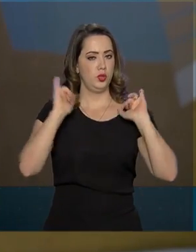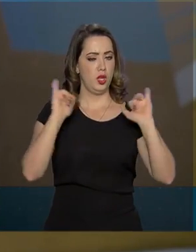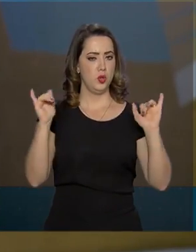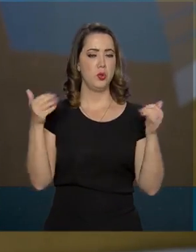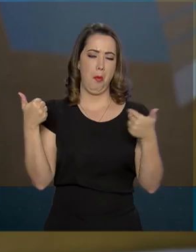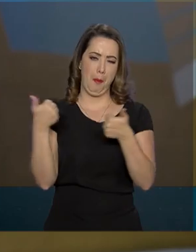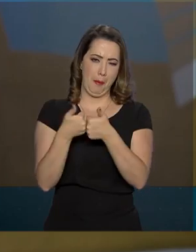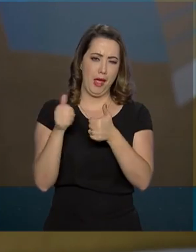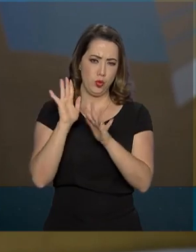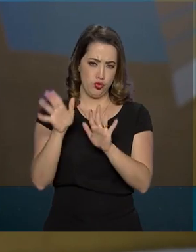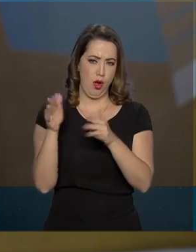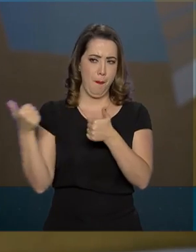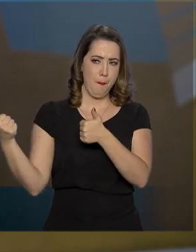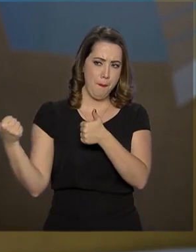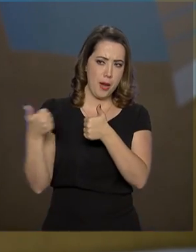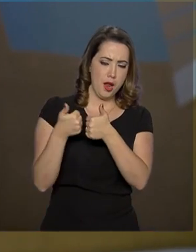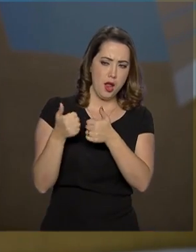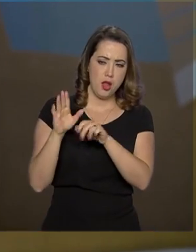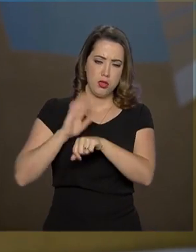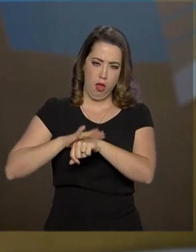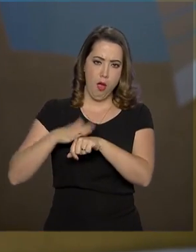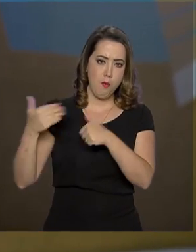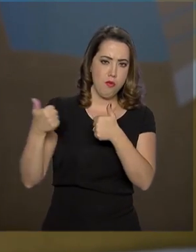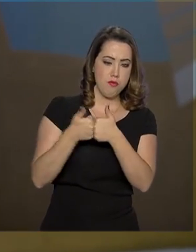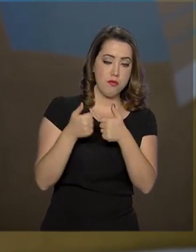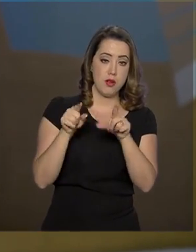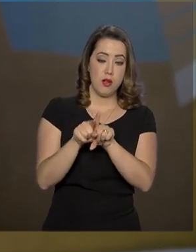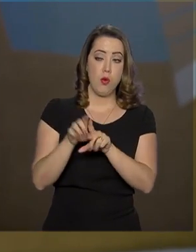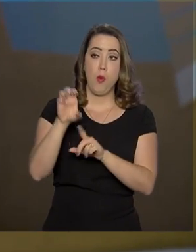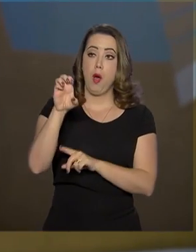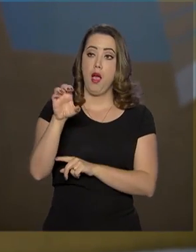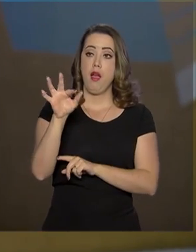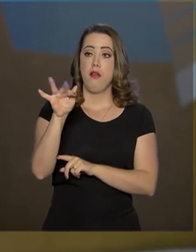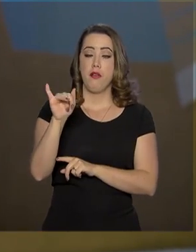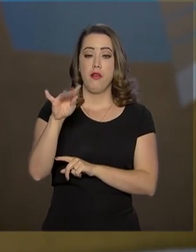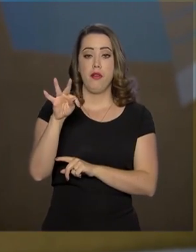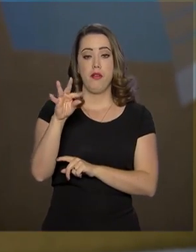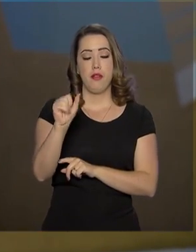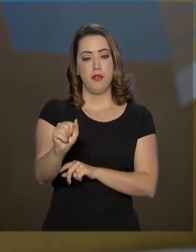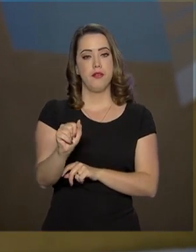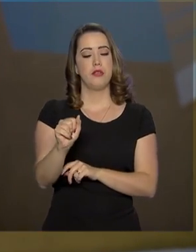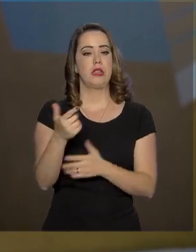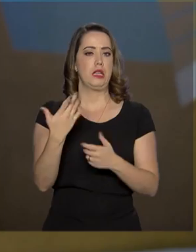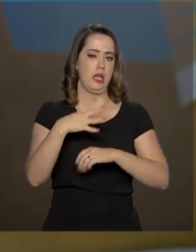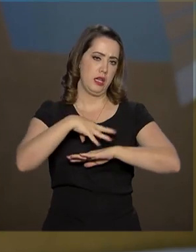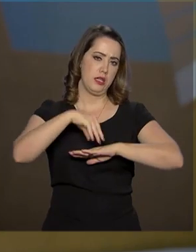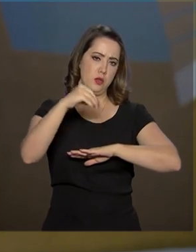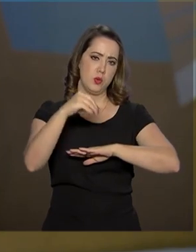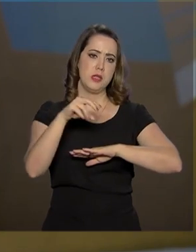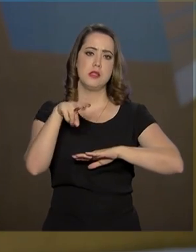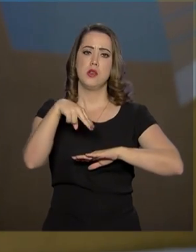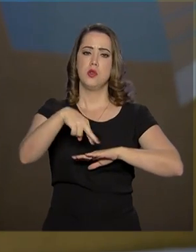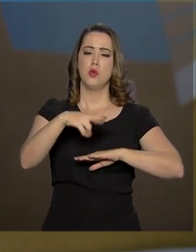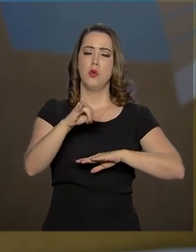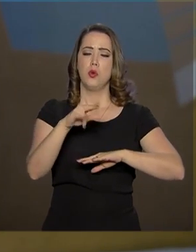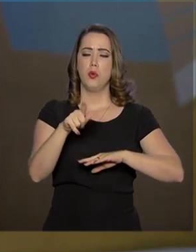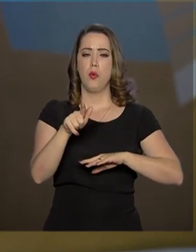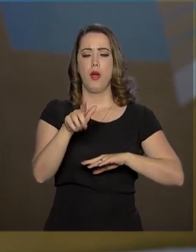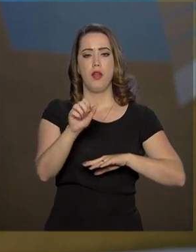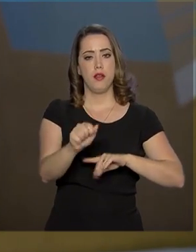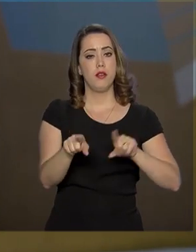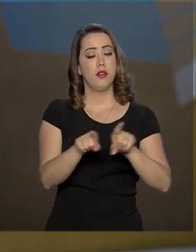acordos, entre eles com a EFTA, a associação de livre comércio composta pela Suíça, Noruega, Islândia e